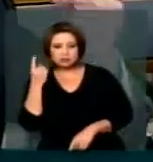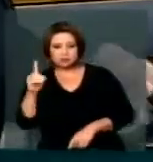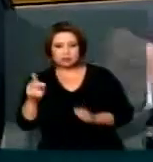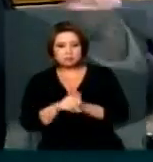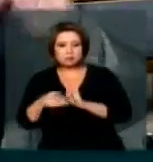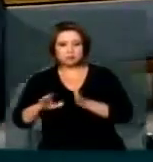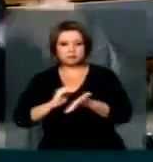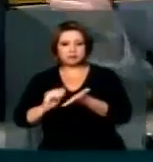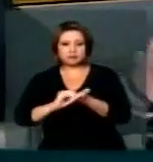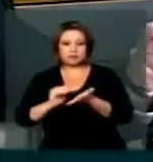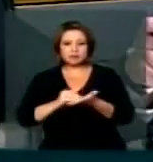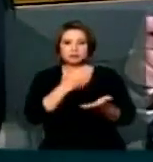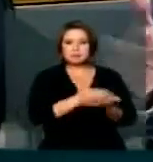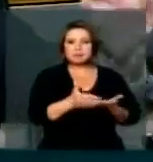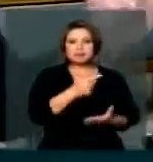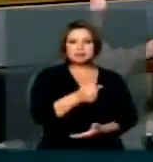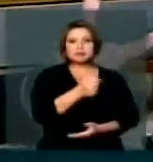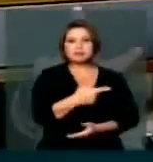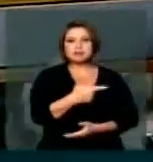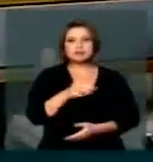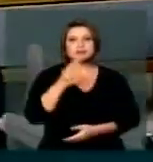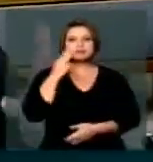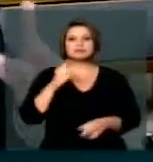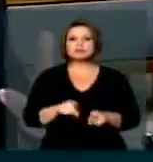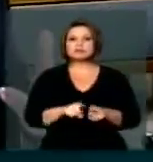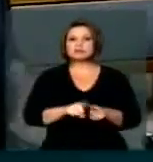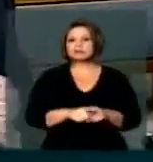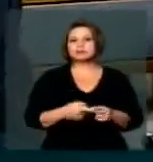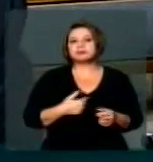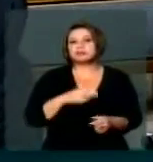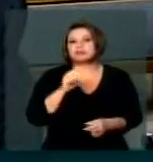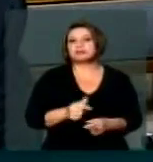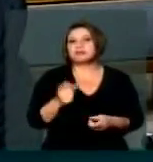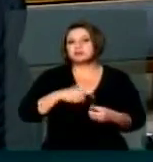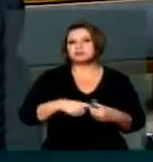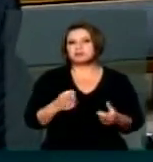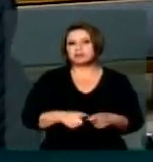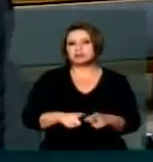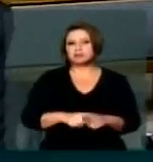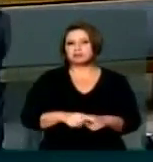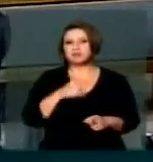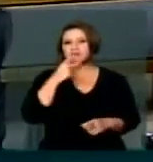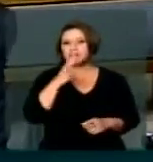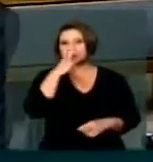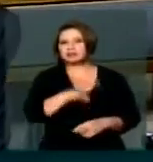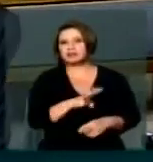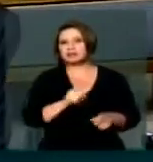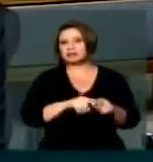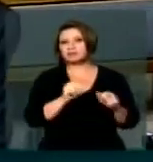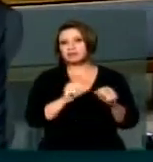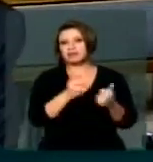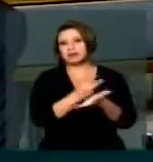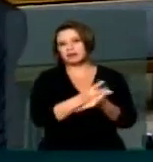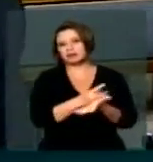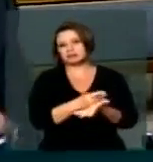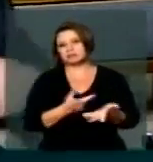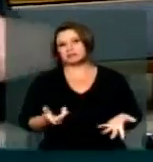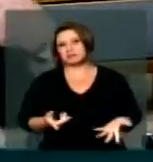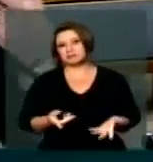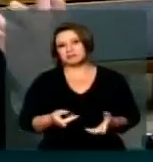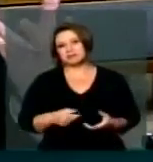Recorrendo de um juízo arbitral Cujas condições para recurso Eram Corrupção do árbitro Corrupção na decisão